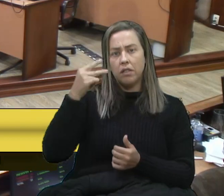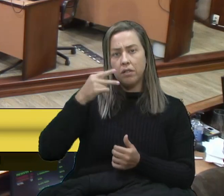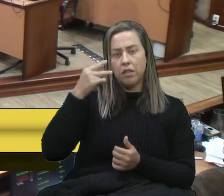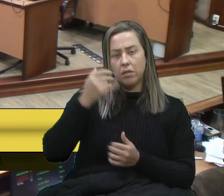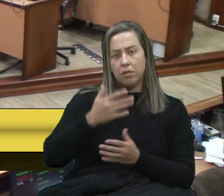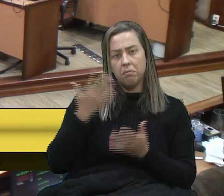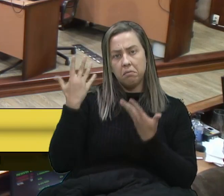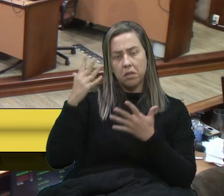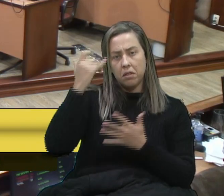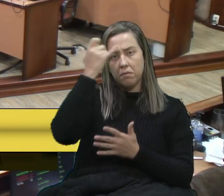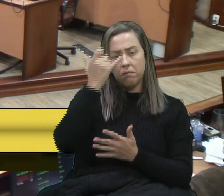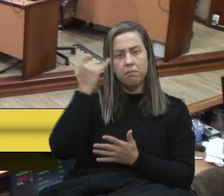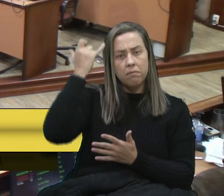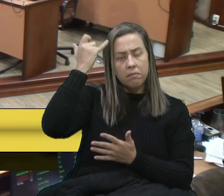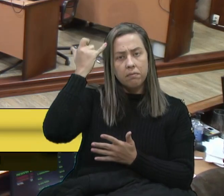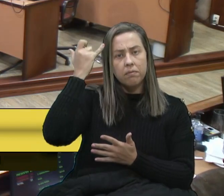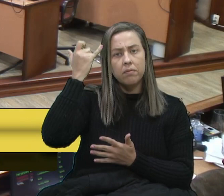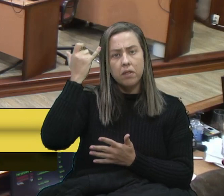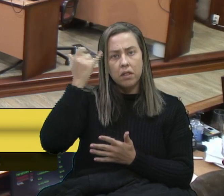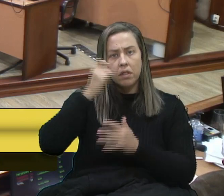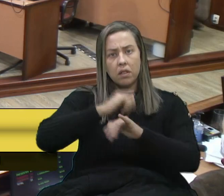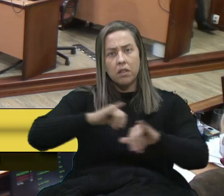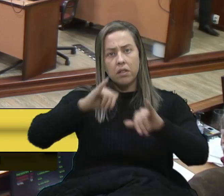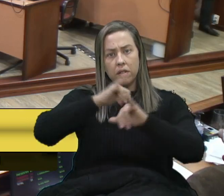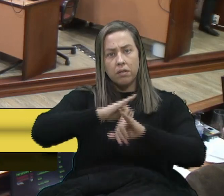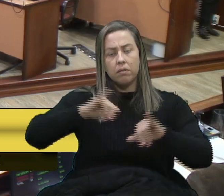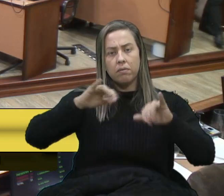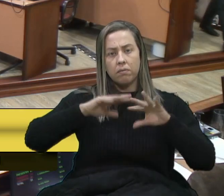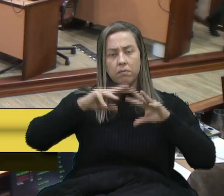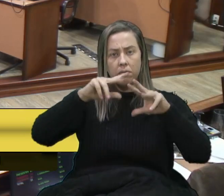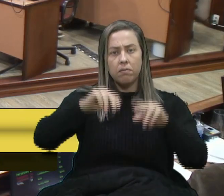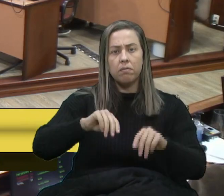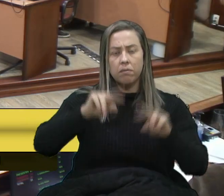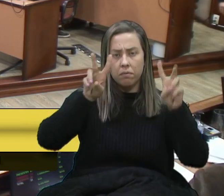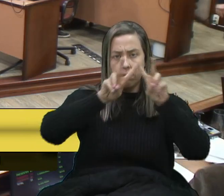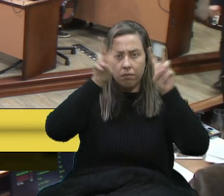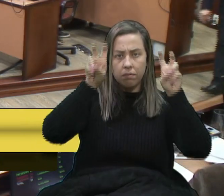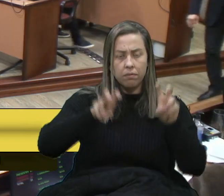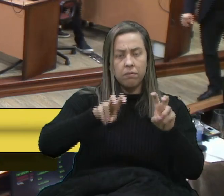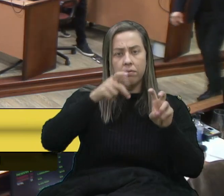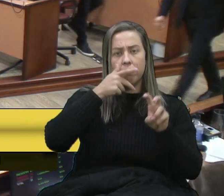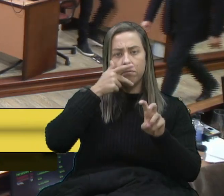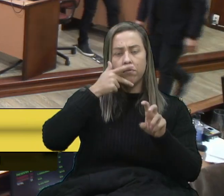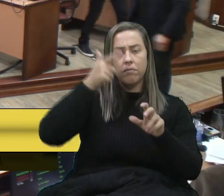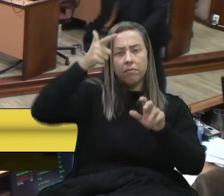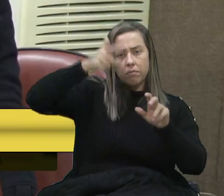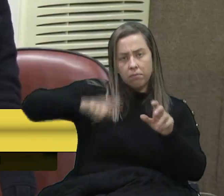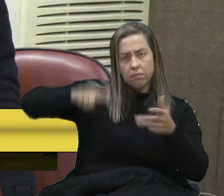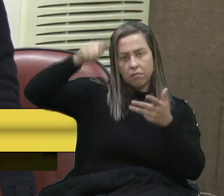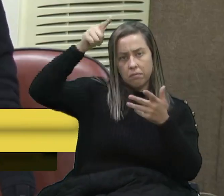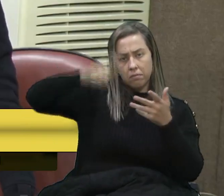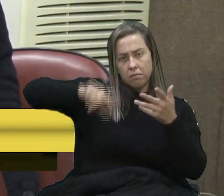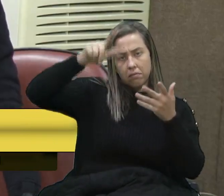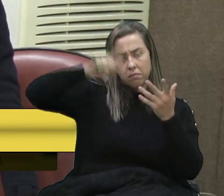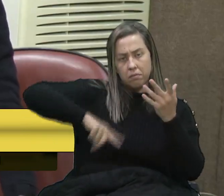por trazer de forma tão incansável esse assunto à Câmara de Vereadores.